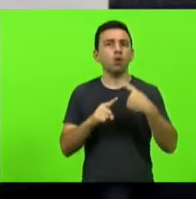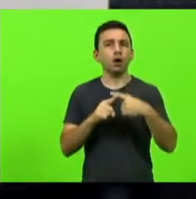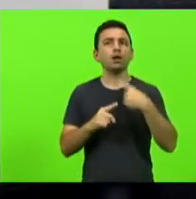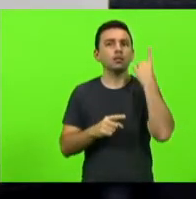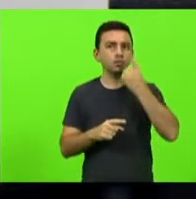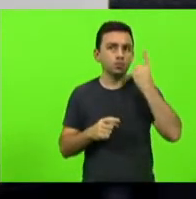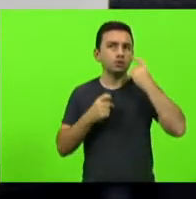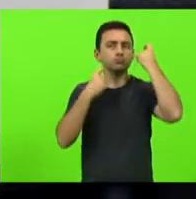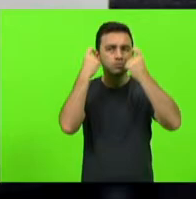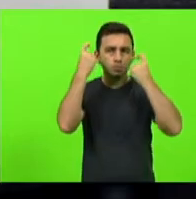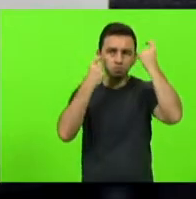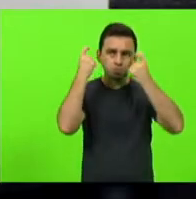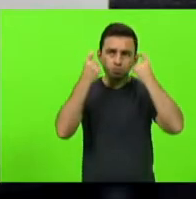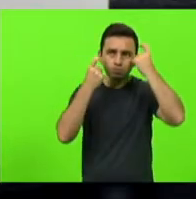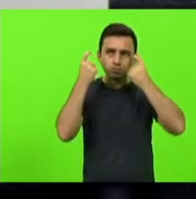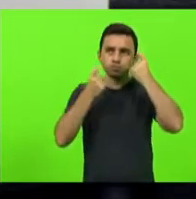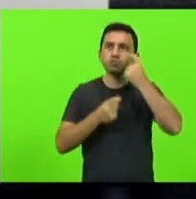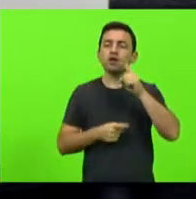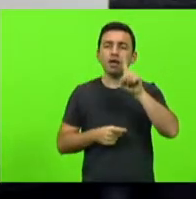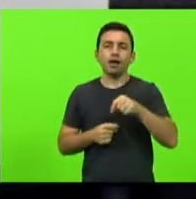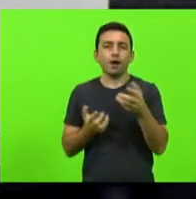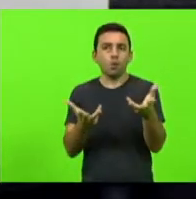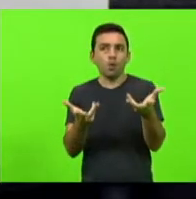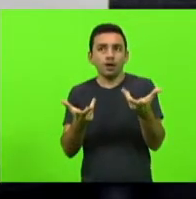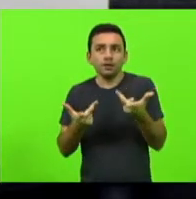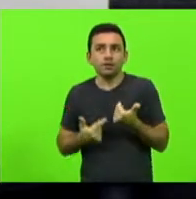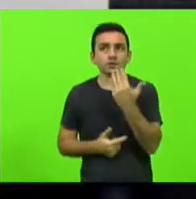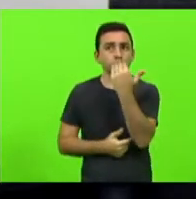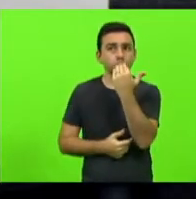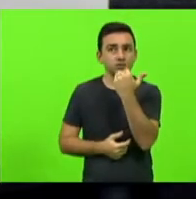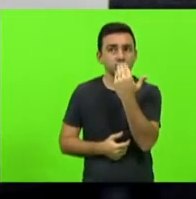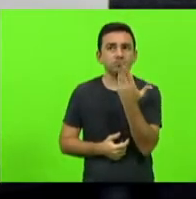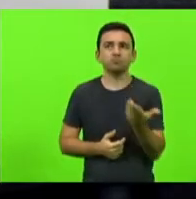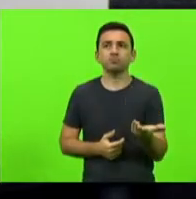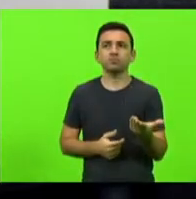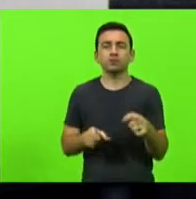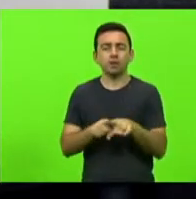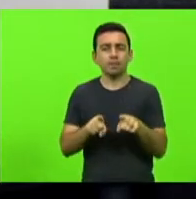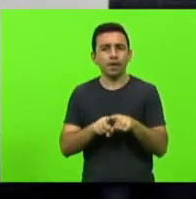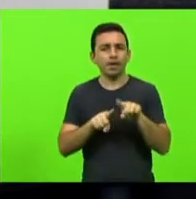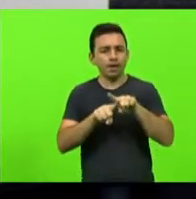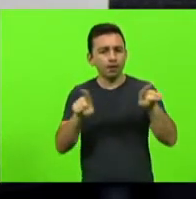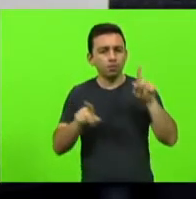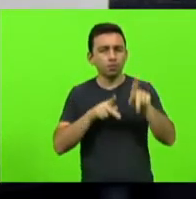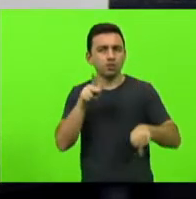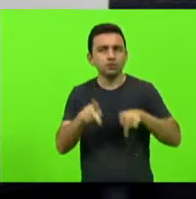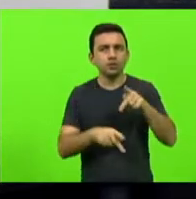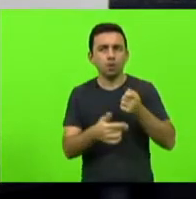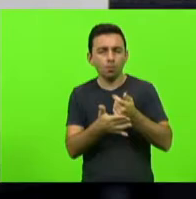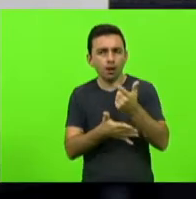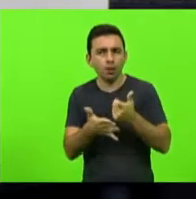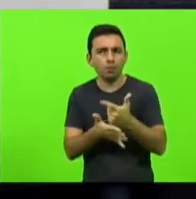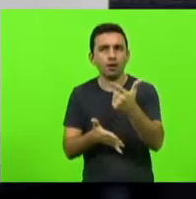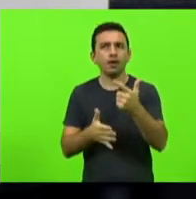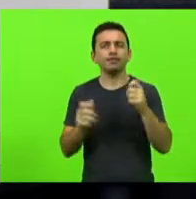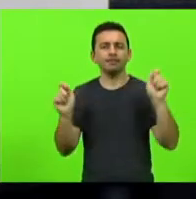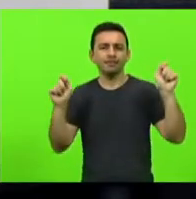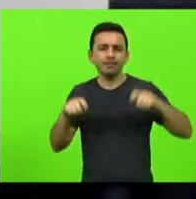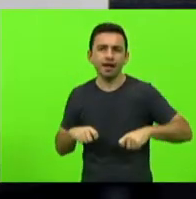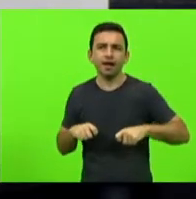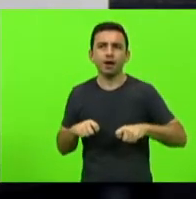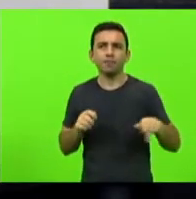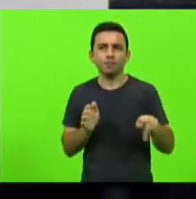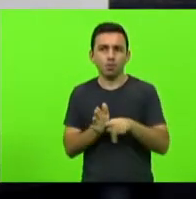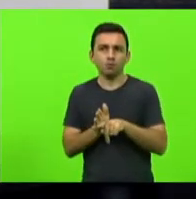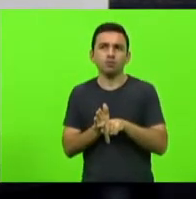preocupados com a qualidade dos alimentos e a condição dos catarinenses de comprar comida para botar na sua mesa o leite é